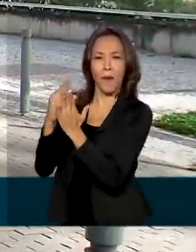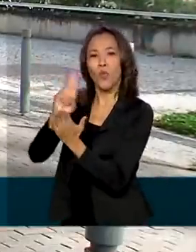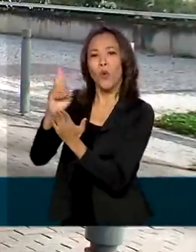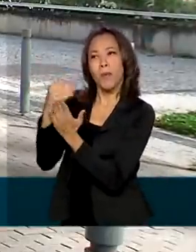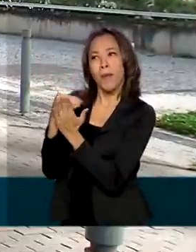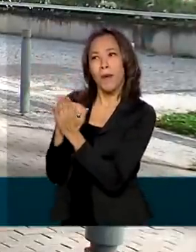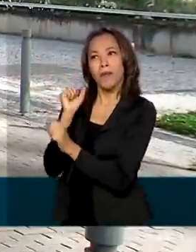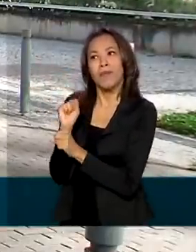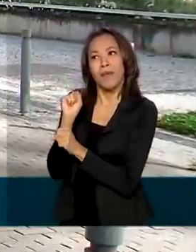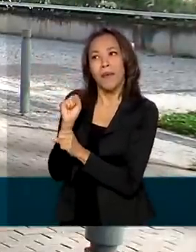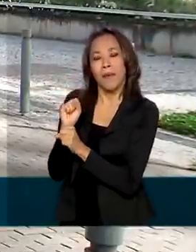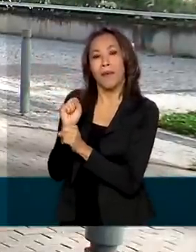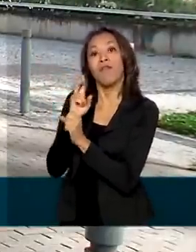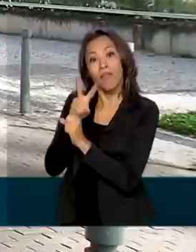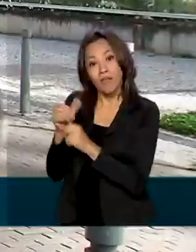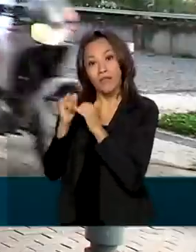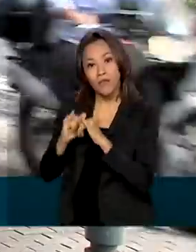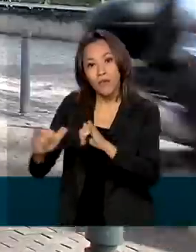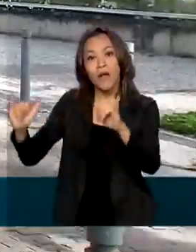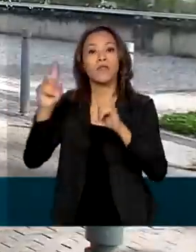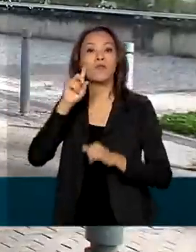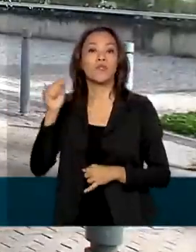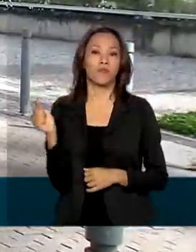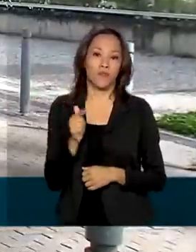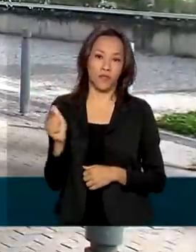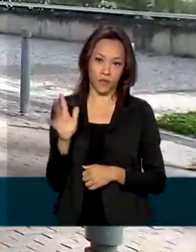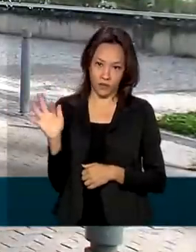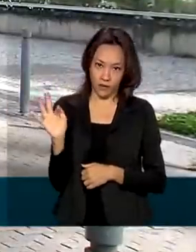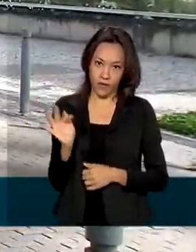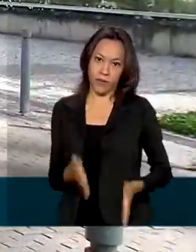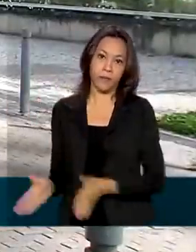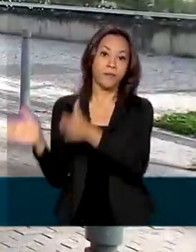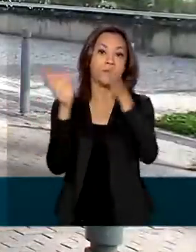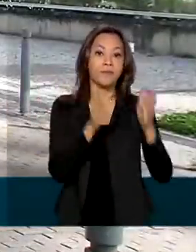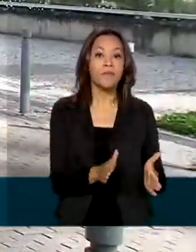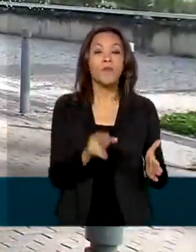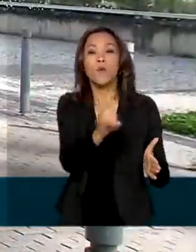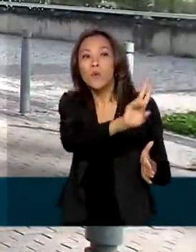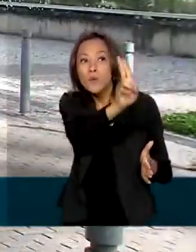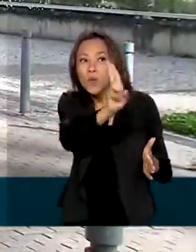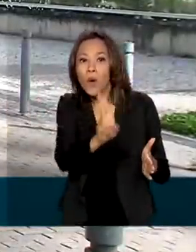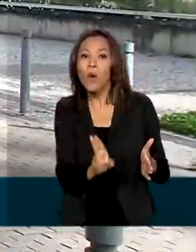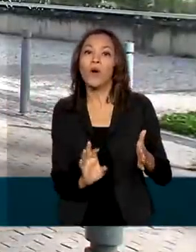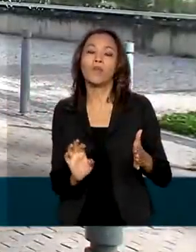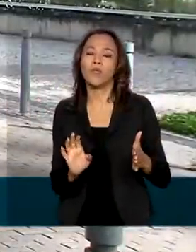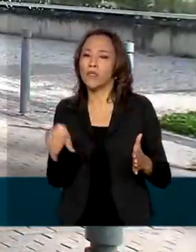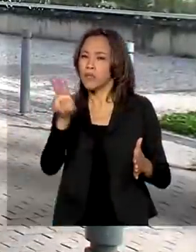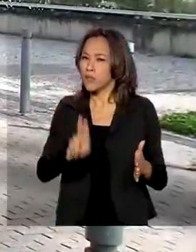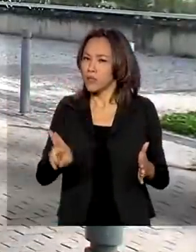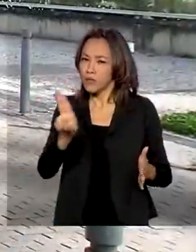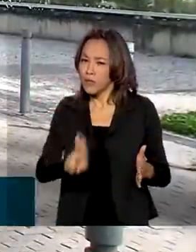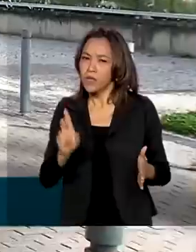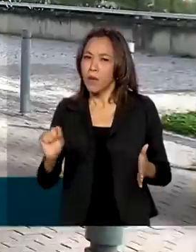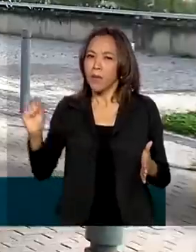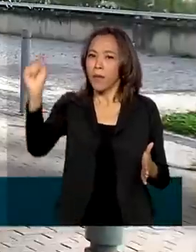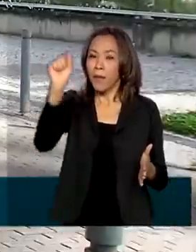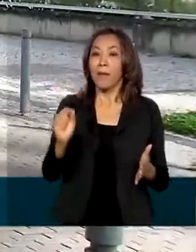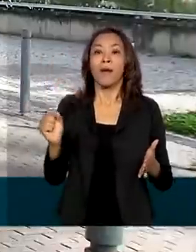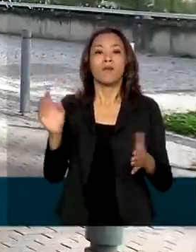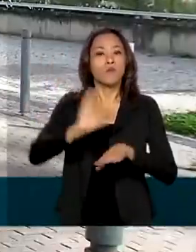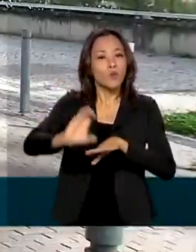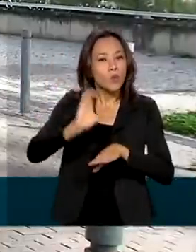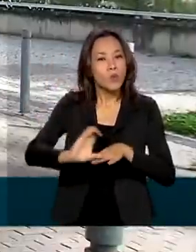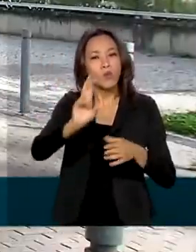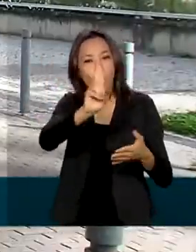divulgada no dia 22 de fevereiro. A relação das instituições de ensino, dos cursos disponíveis e o